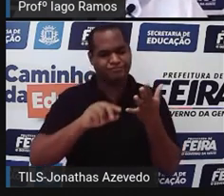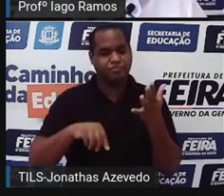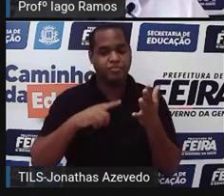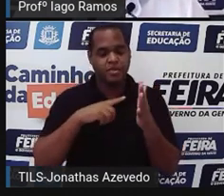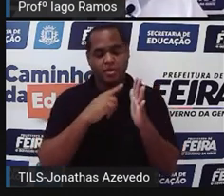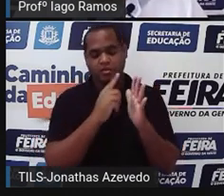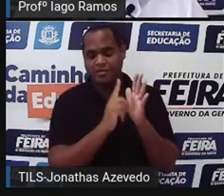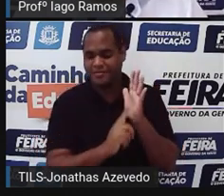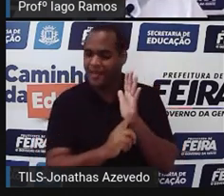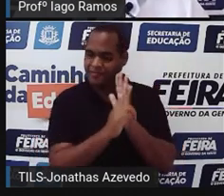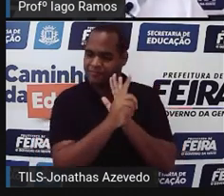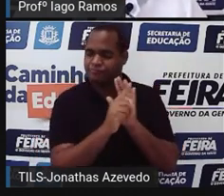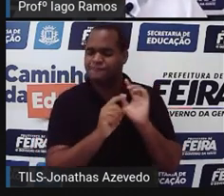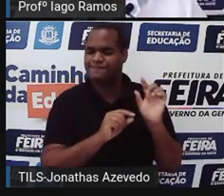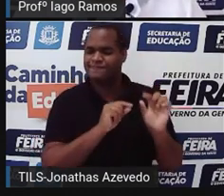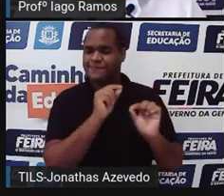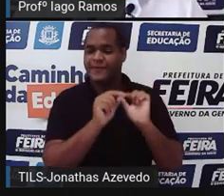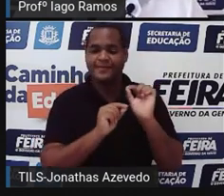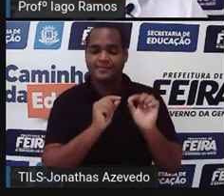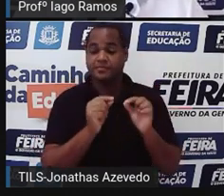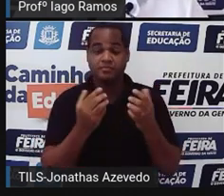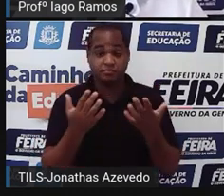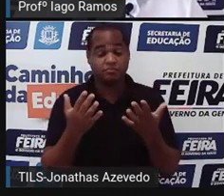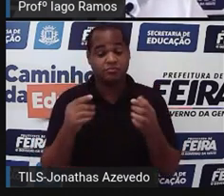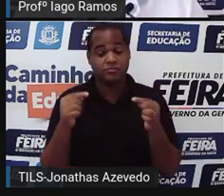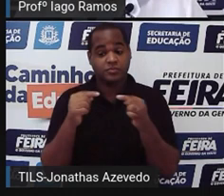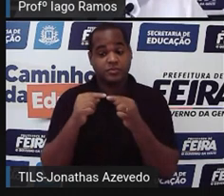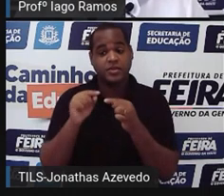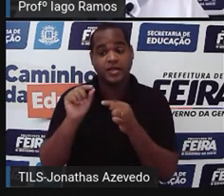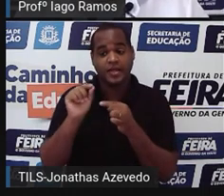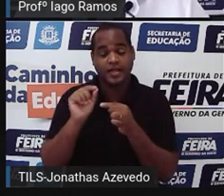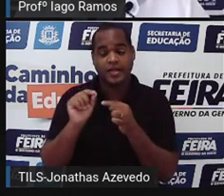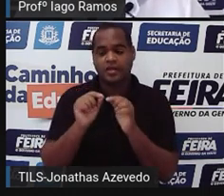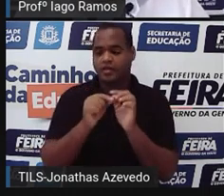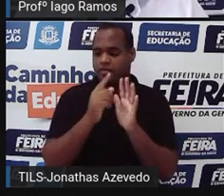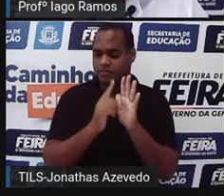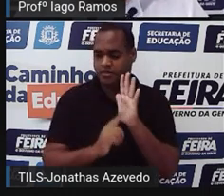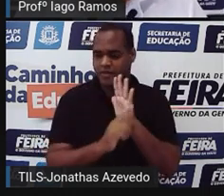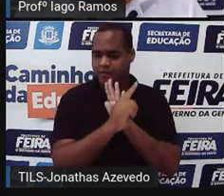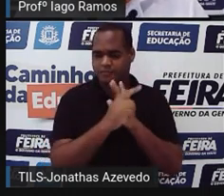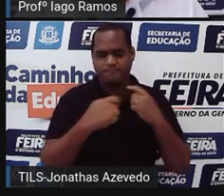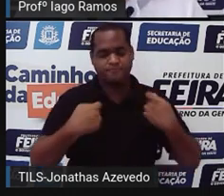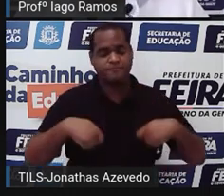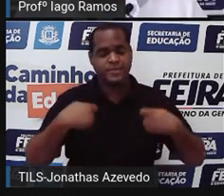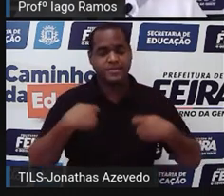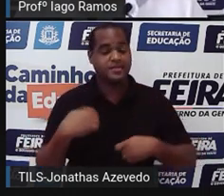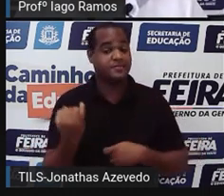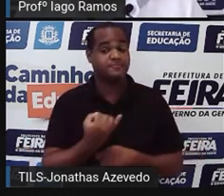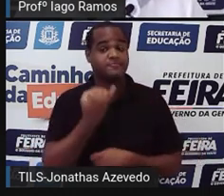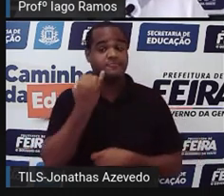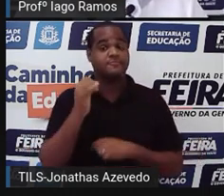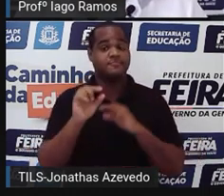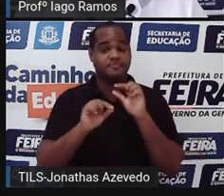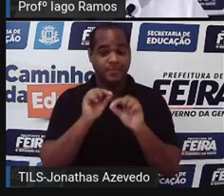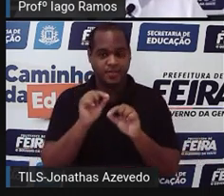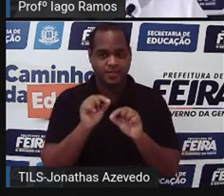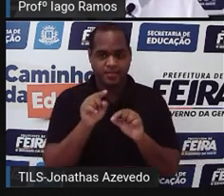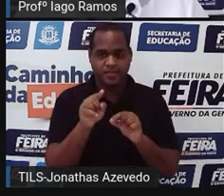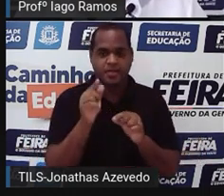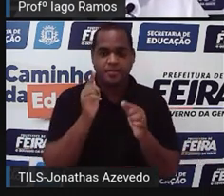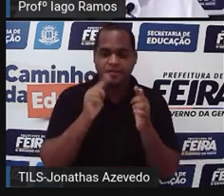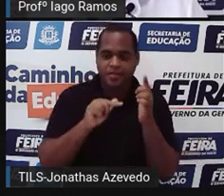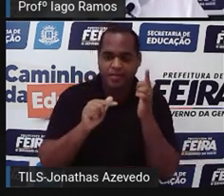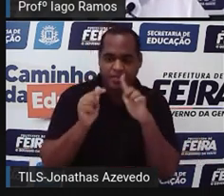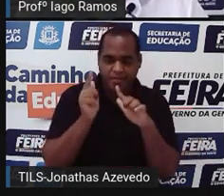um gráfico, né? Ou seja, o que é que o gráfico precisa ter para que a gente consiga fazer